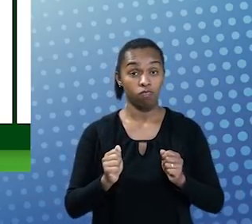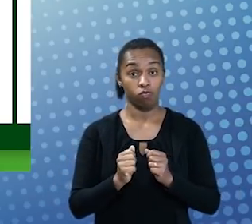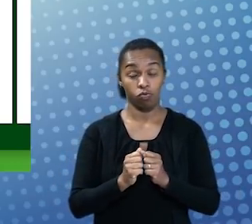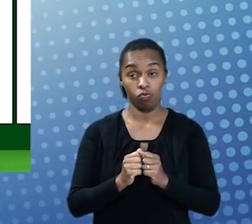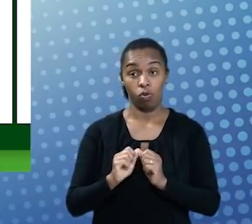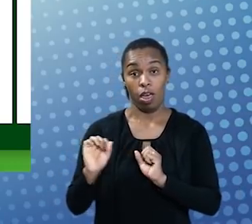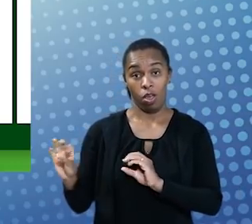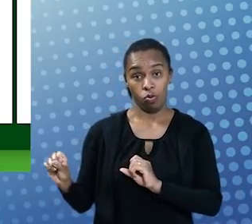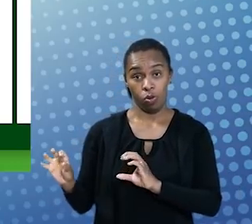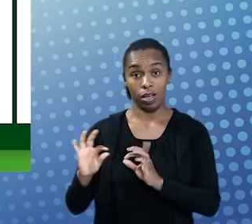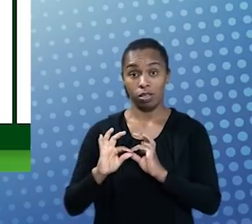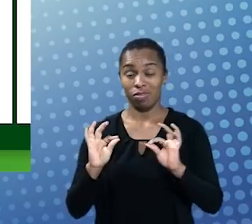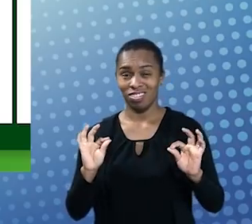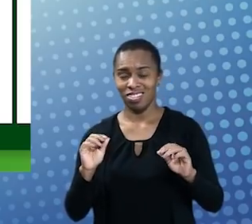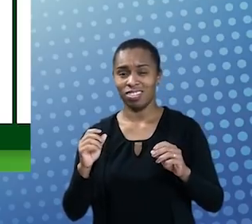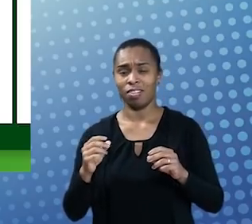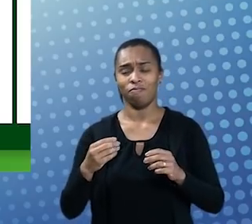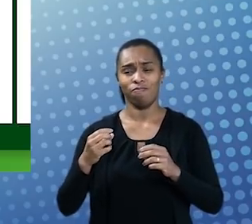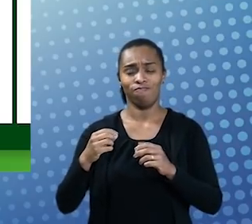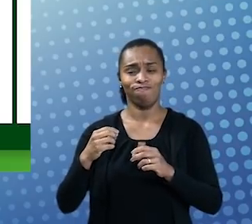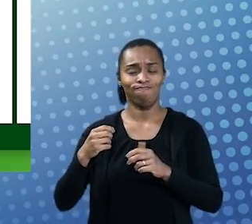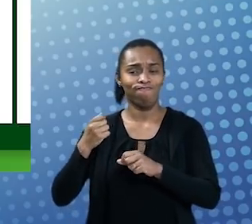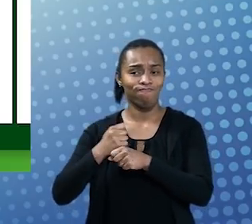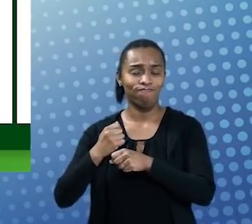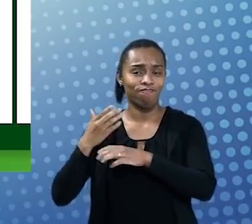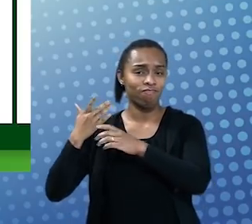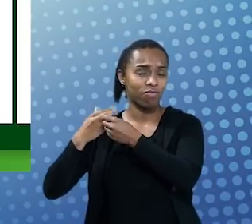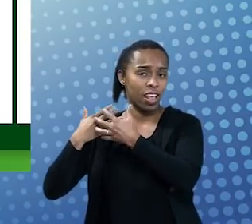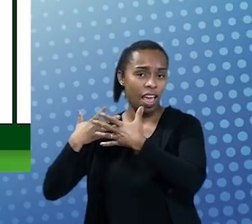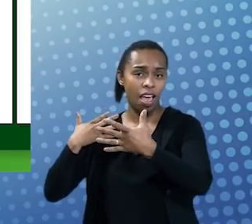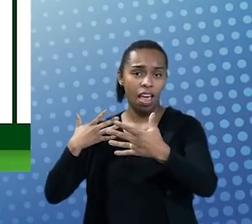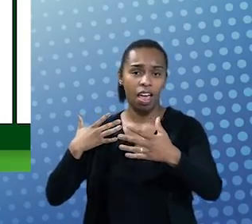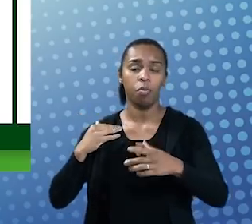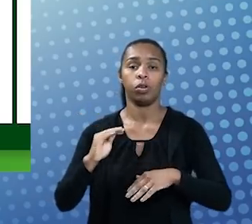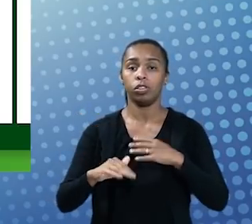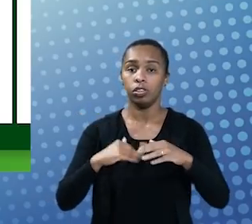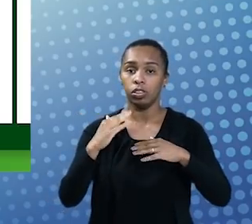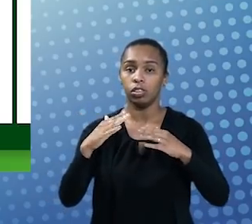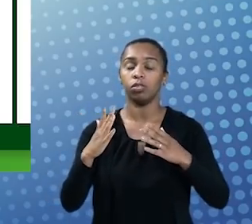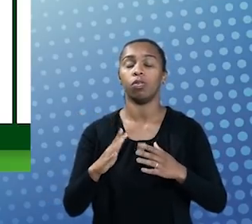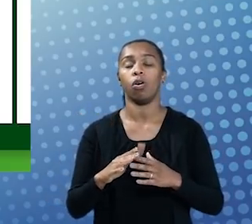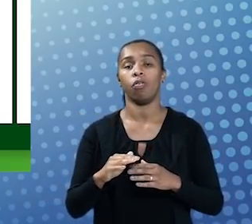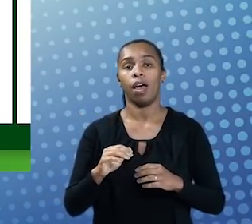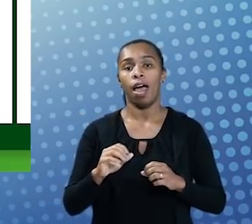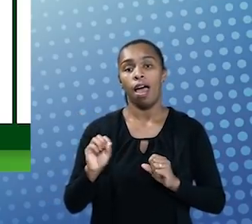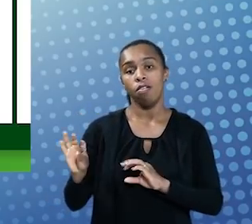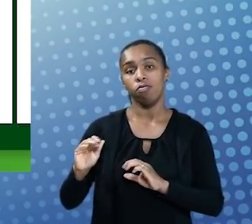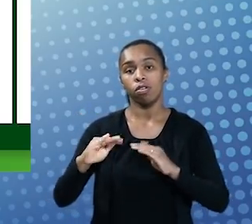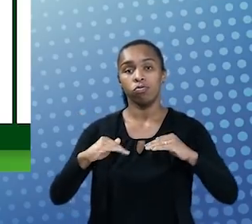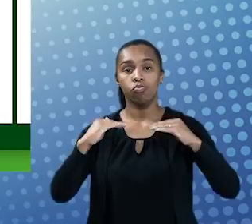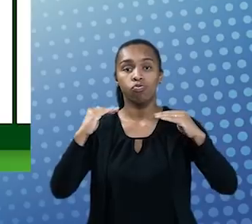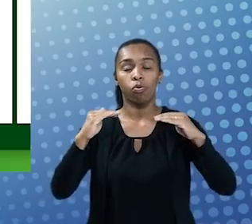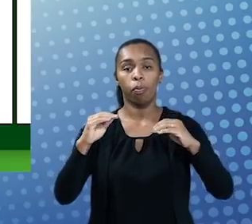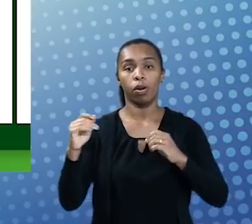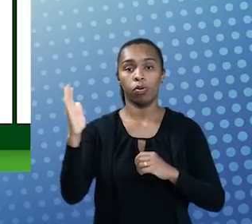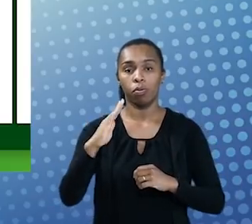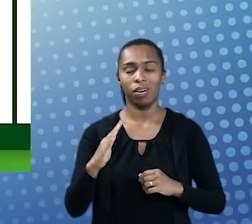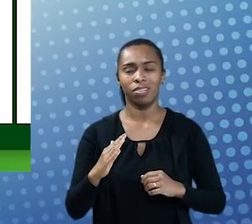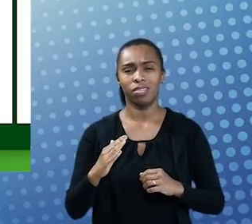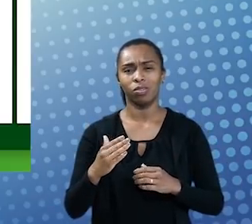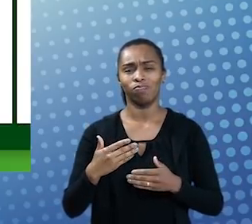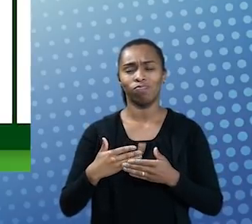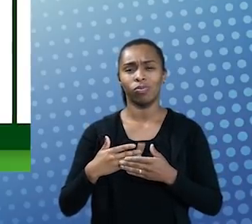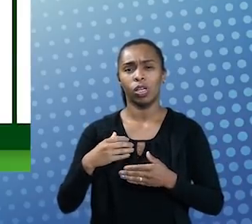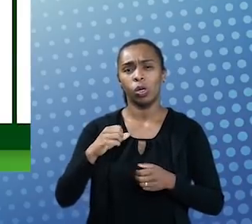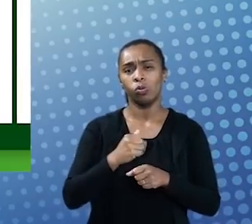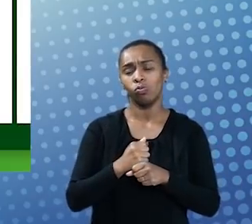à distância já há bastante tempo desenvolvem a oferta de cursos de educação superior no Brasil, desde a década de 90. Eu vou pedir para